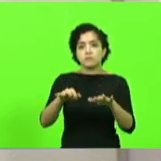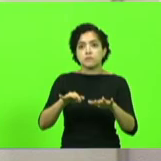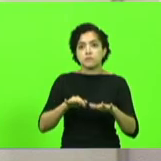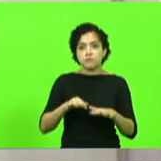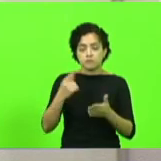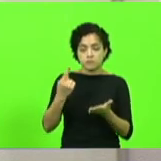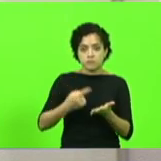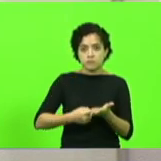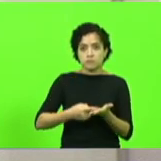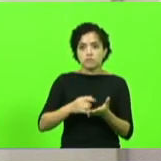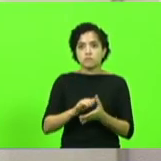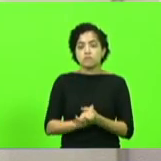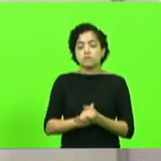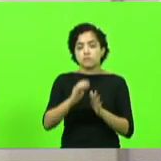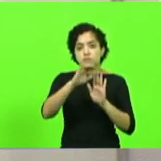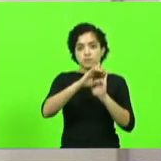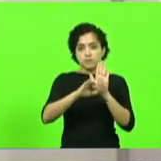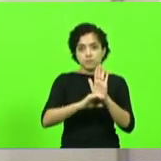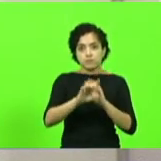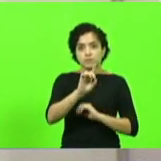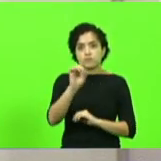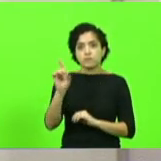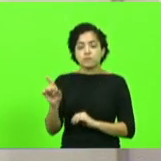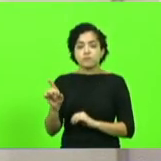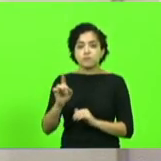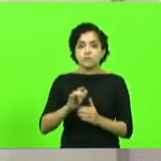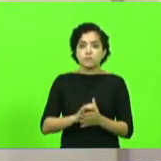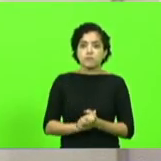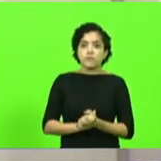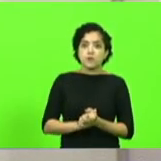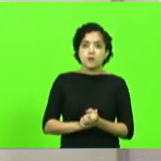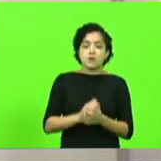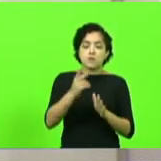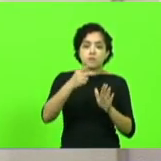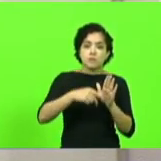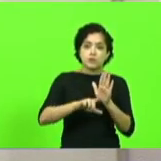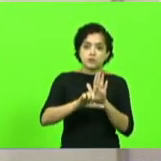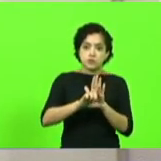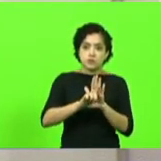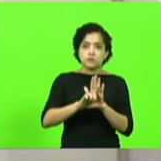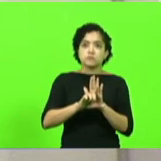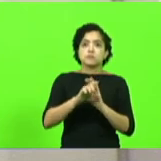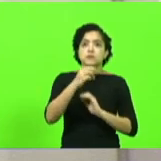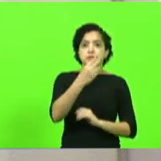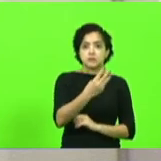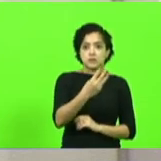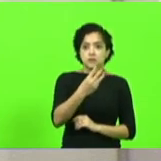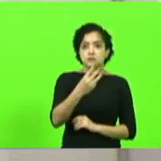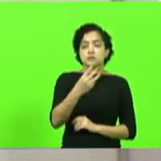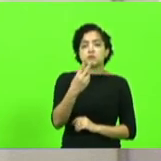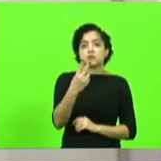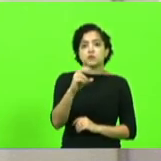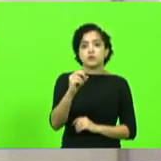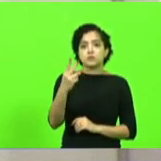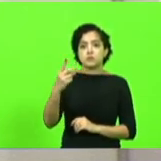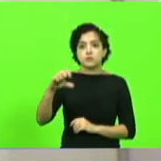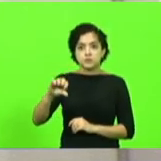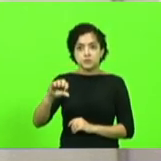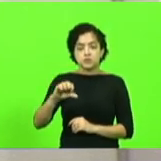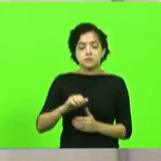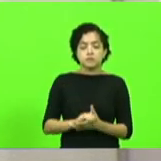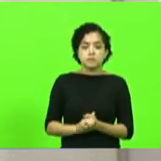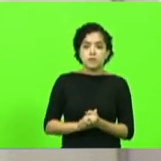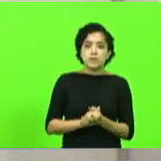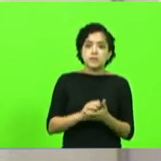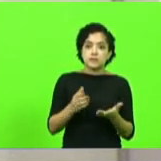sessão extraordinária. A ordem do dia. Foram aprovados em segundo turno os projetos de lei complementar nº 3.2019 e 18.2021. Na sequência,